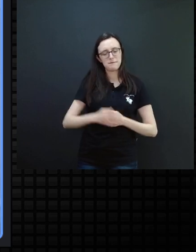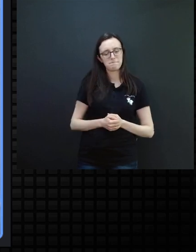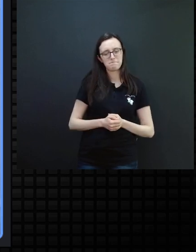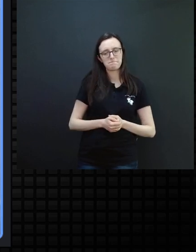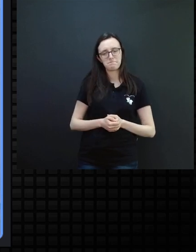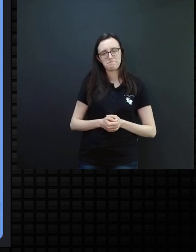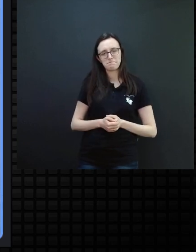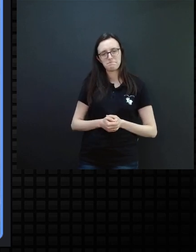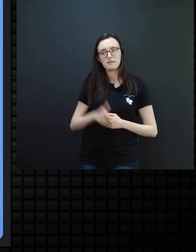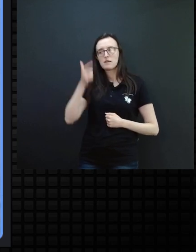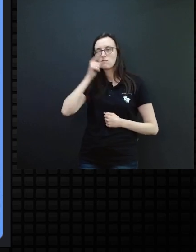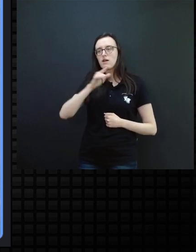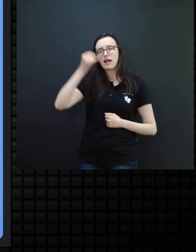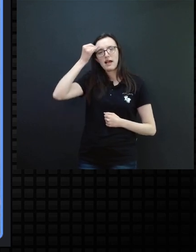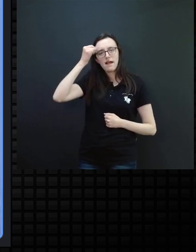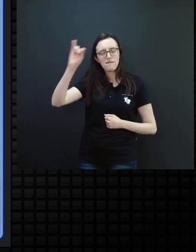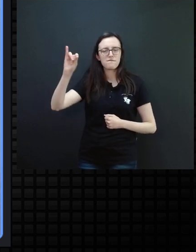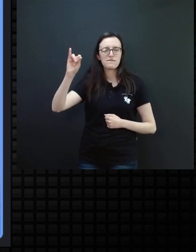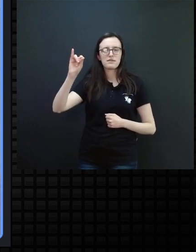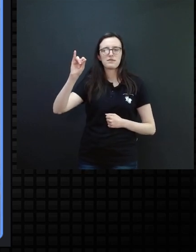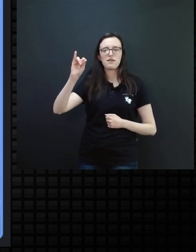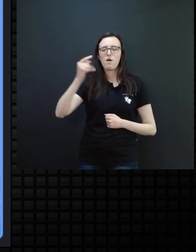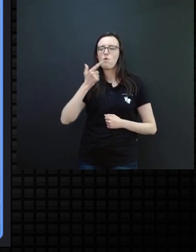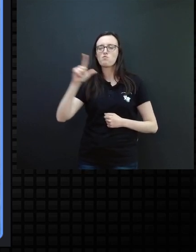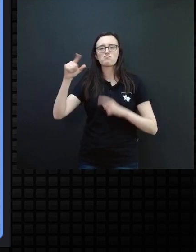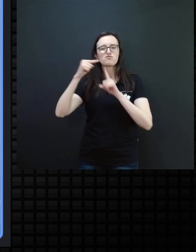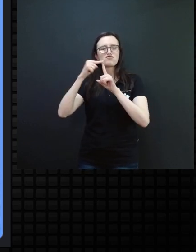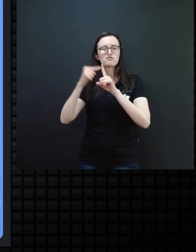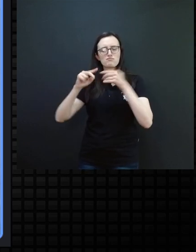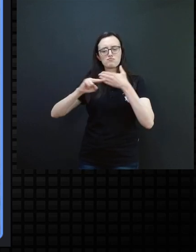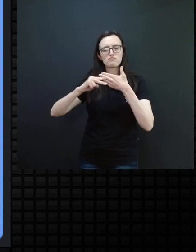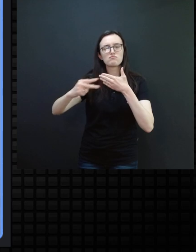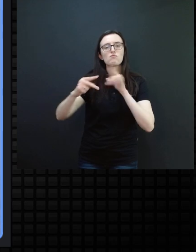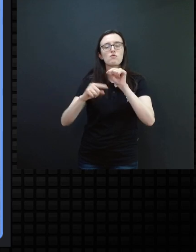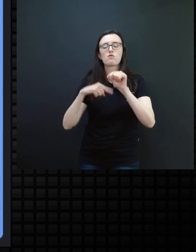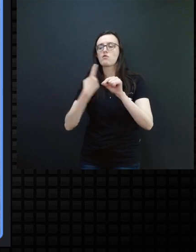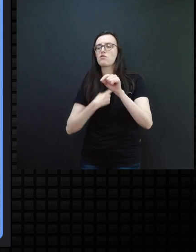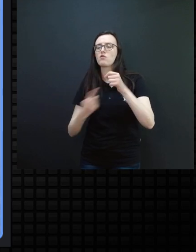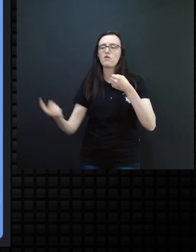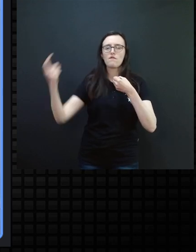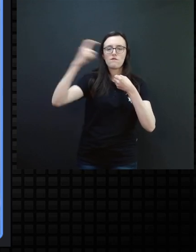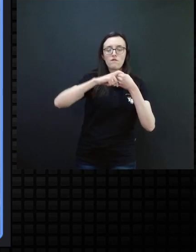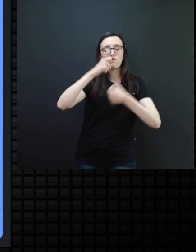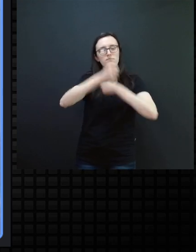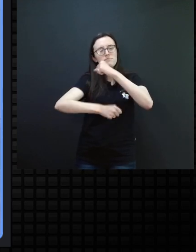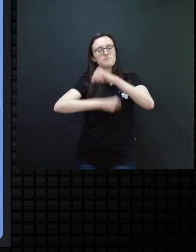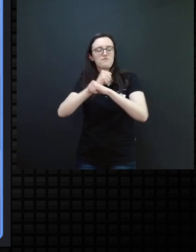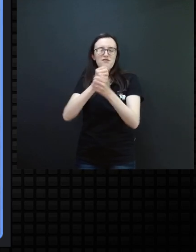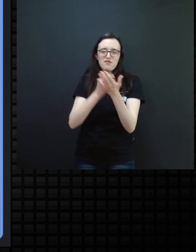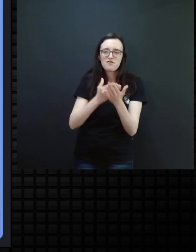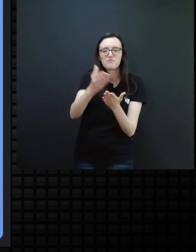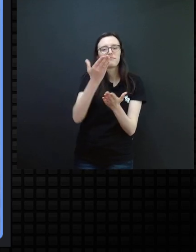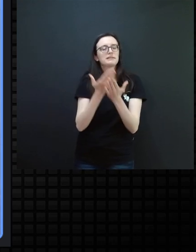até para se evitar o efeito platô, e que nós retomamos no próximo ano letivo tentando uma